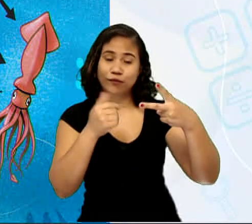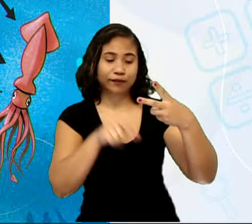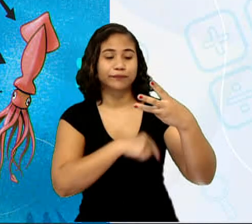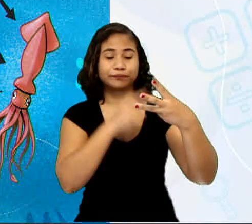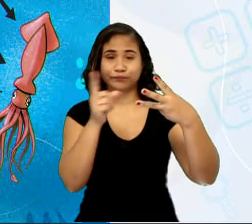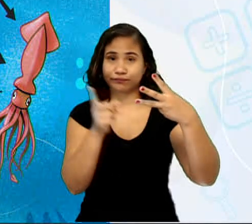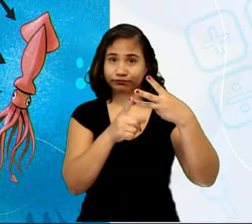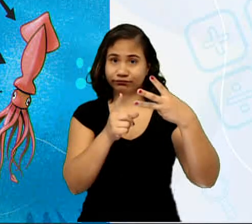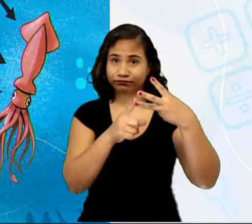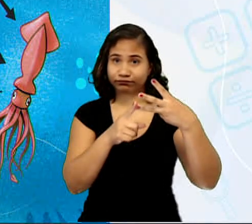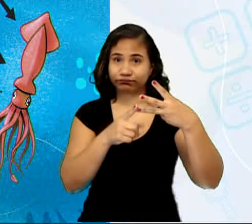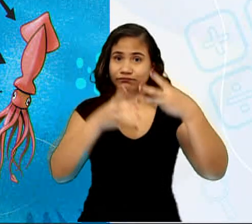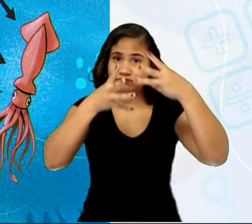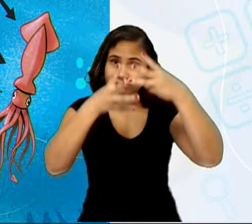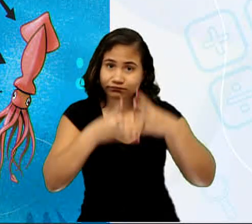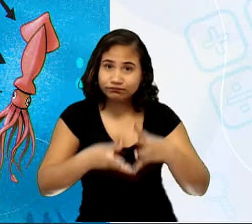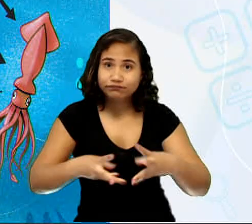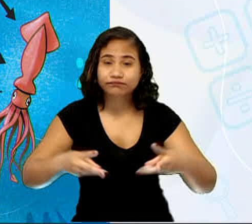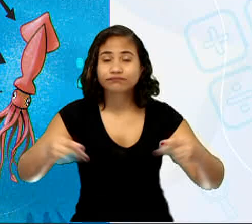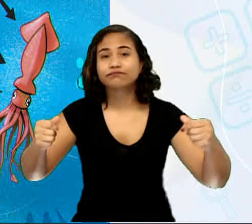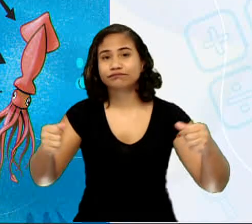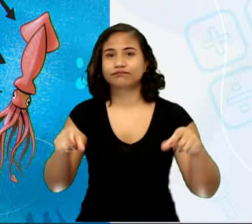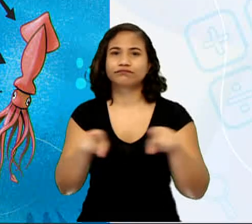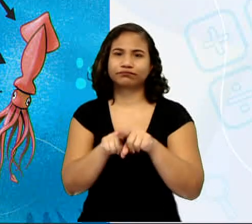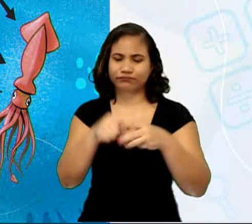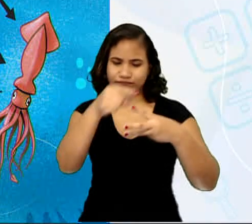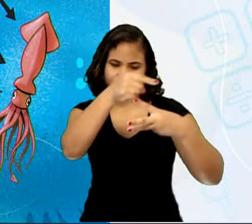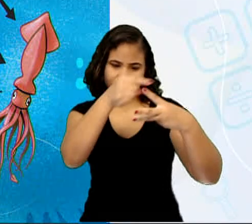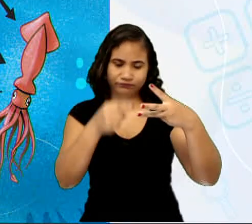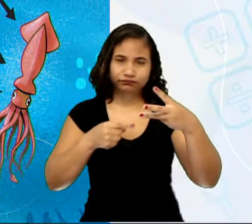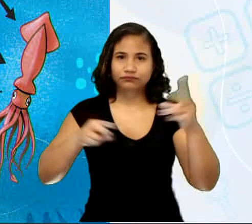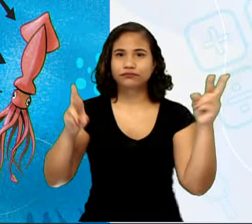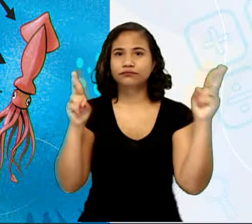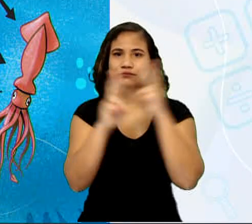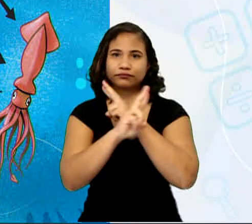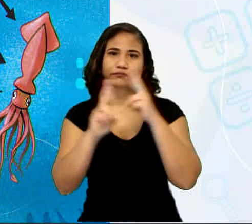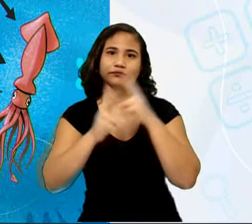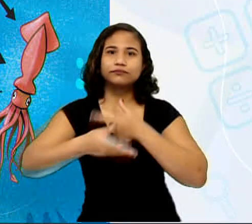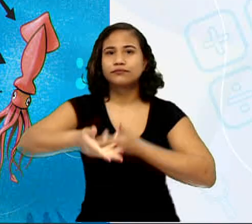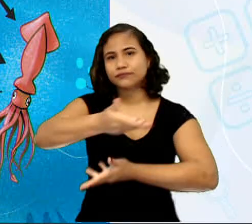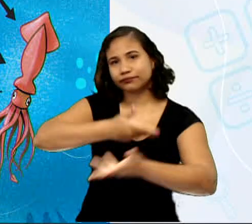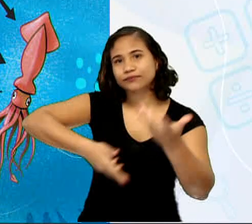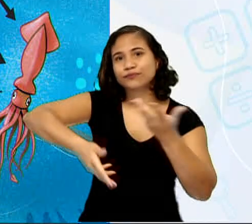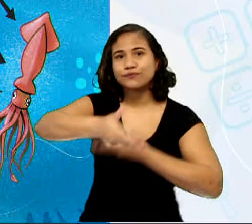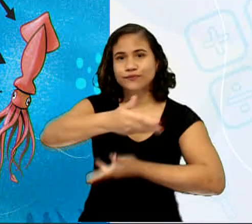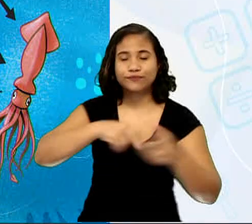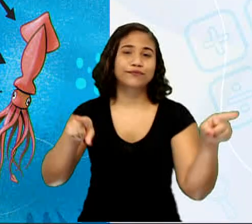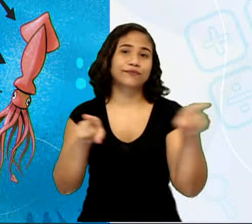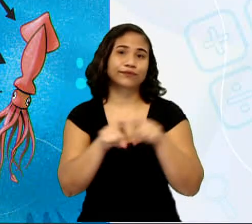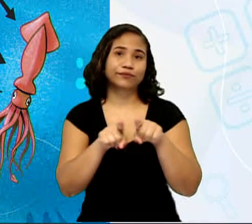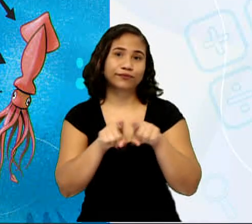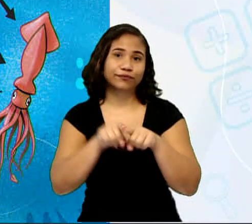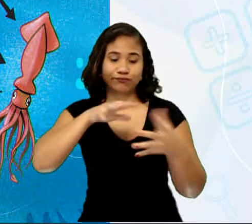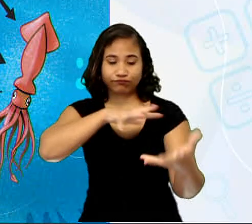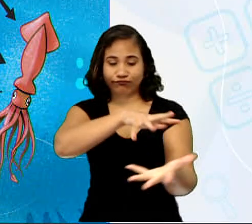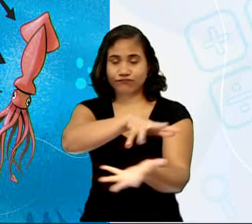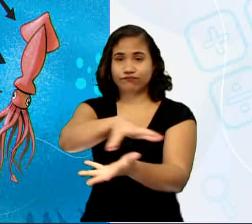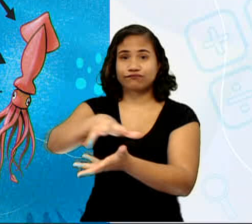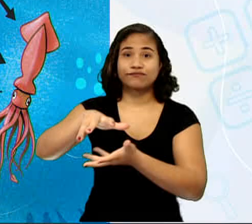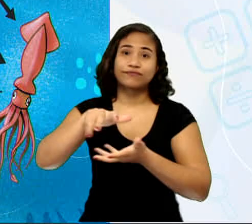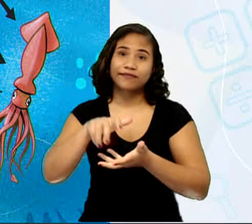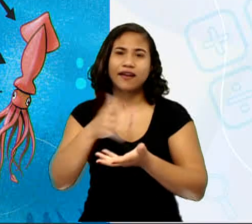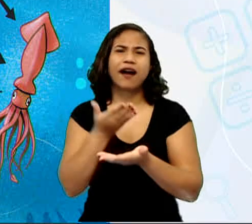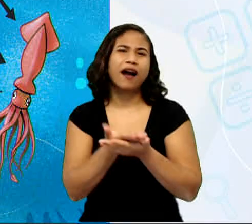decomposição. Essas relações ocorrem em ecossistema, como nas aulas que sempre temos